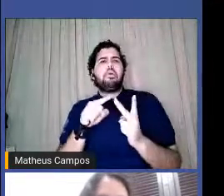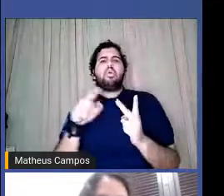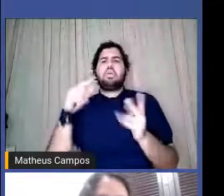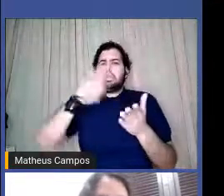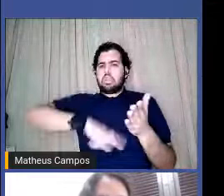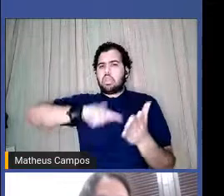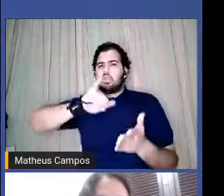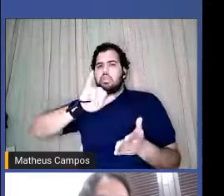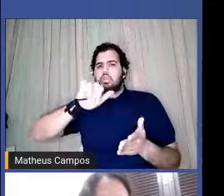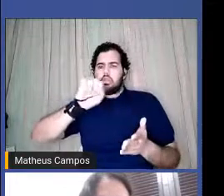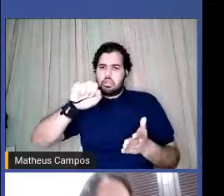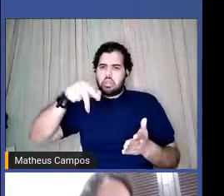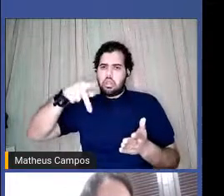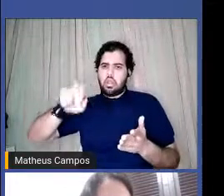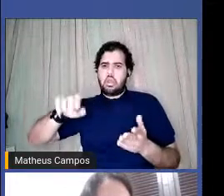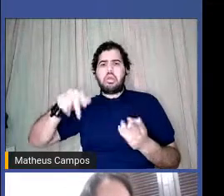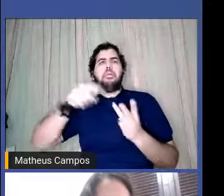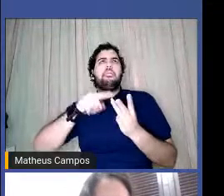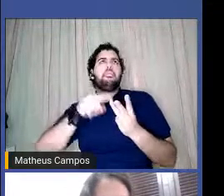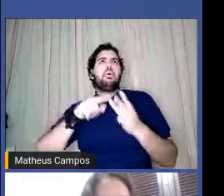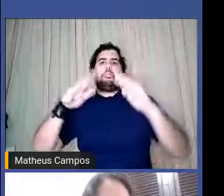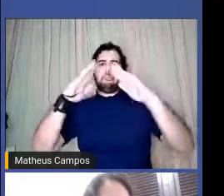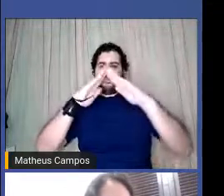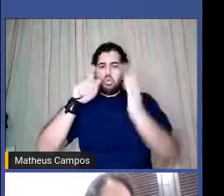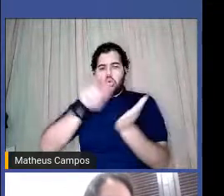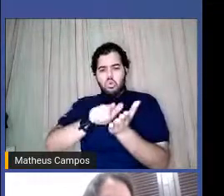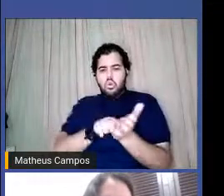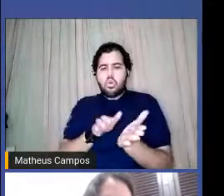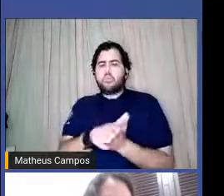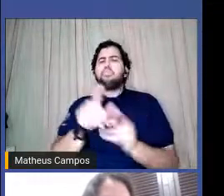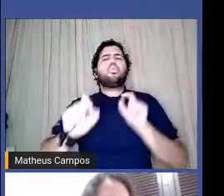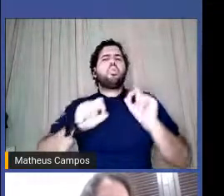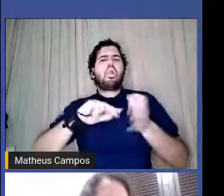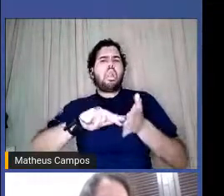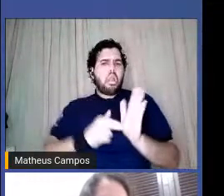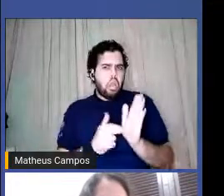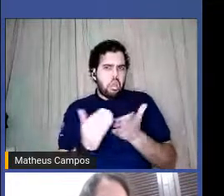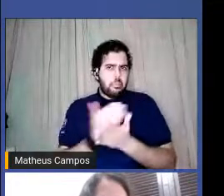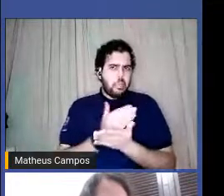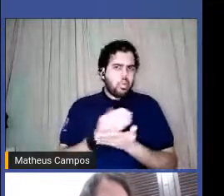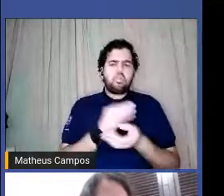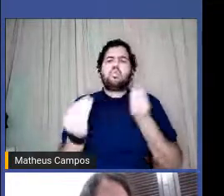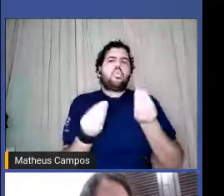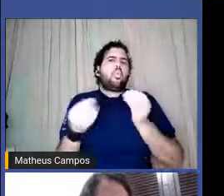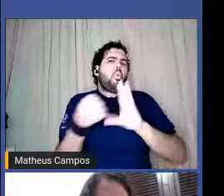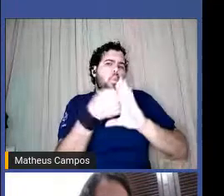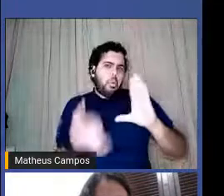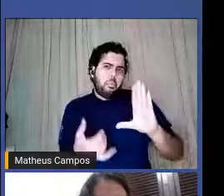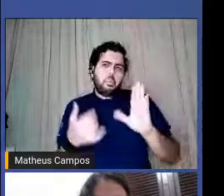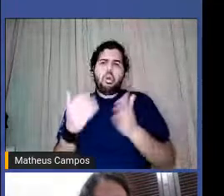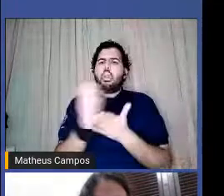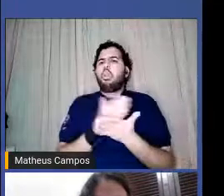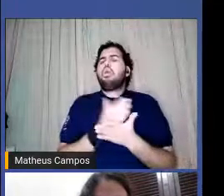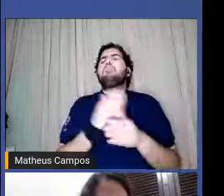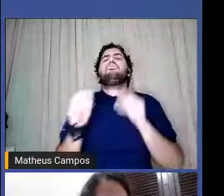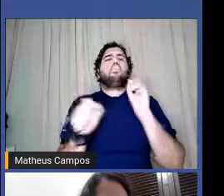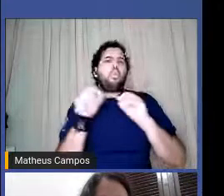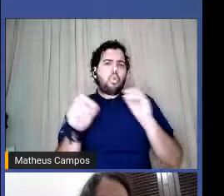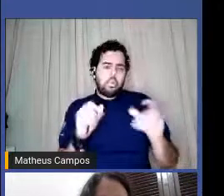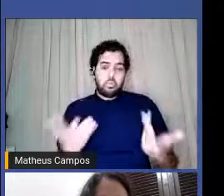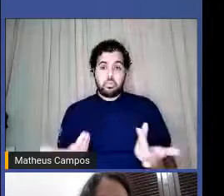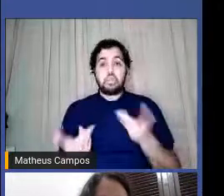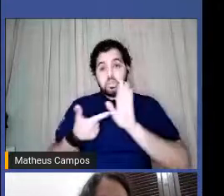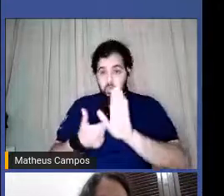porque ele foi publicado por uma editora, o que é um livro, o que que define a qualidade de um livro. Então, eu trouxe para